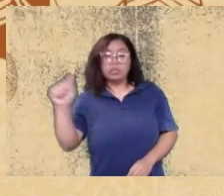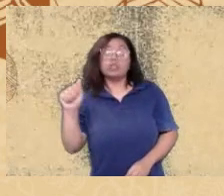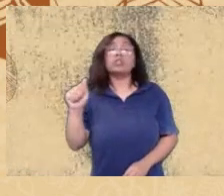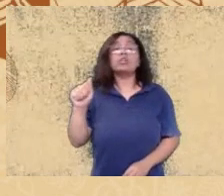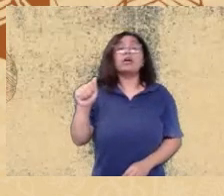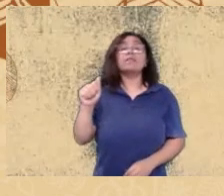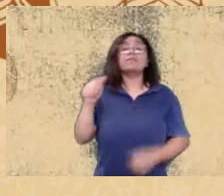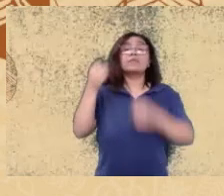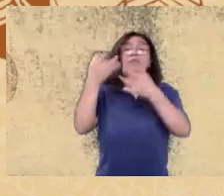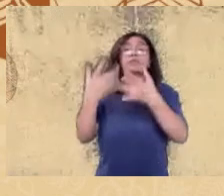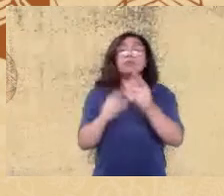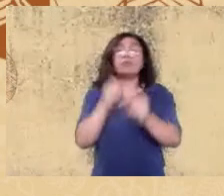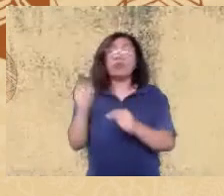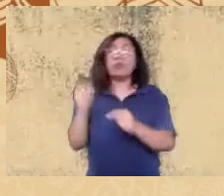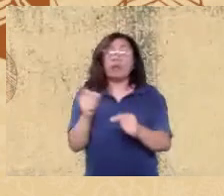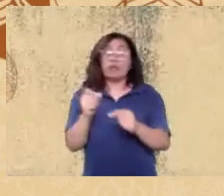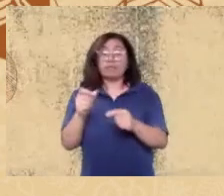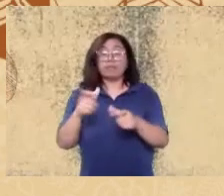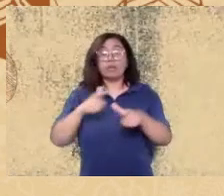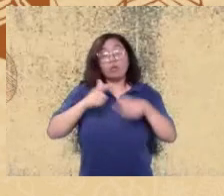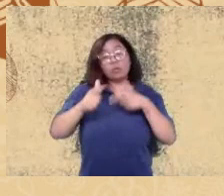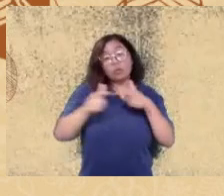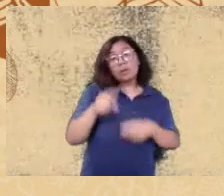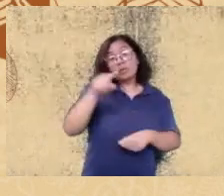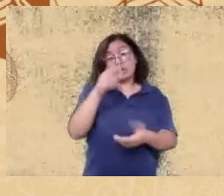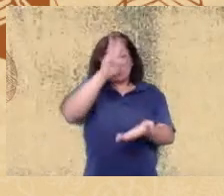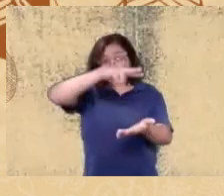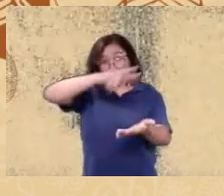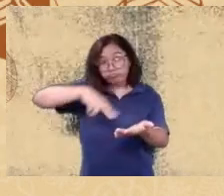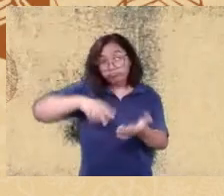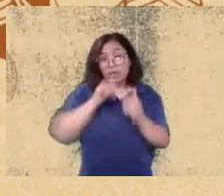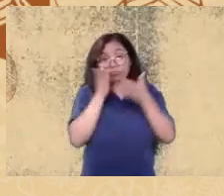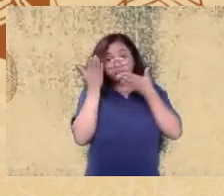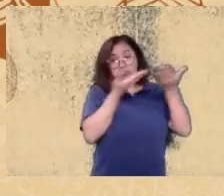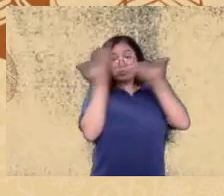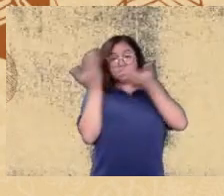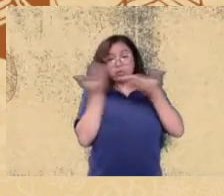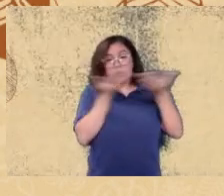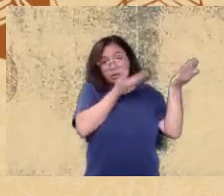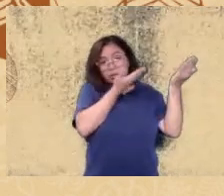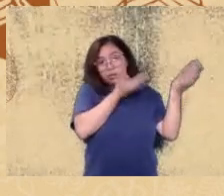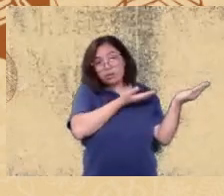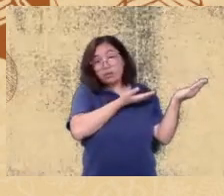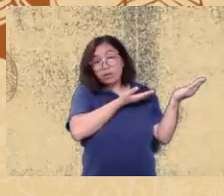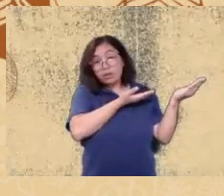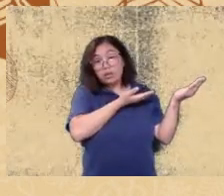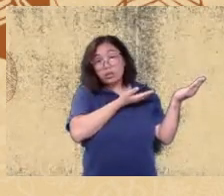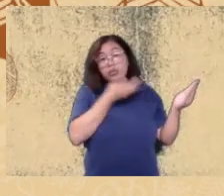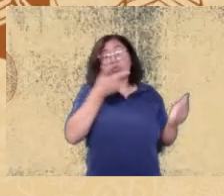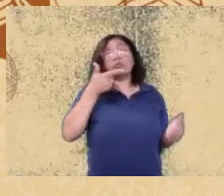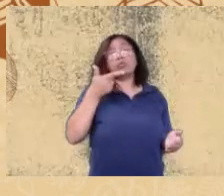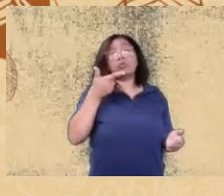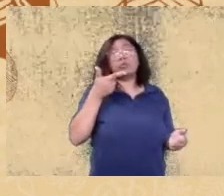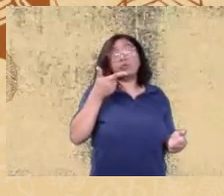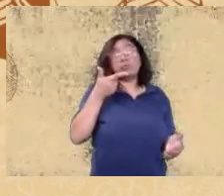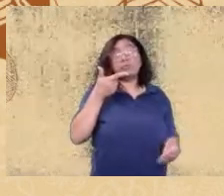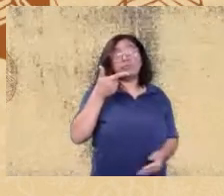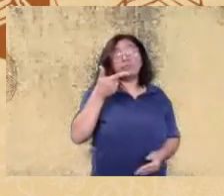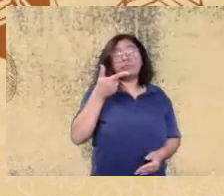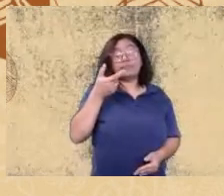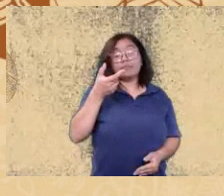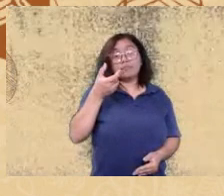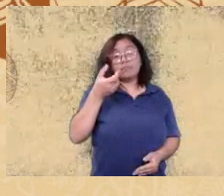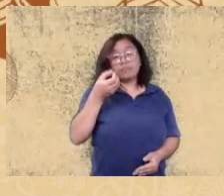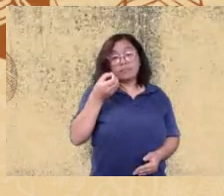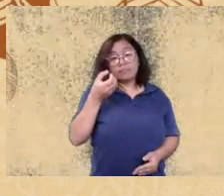2006 Kanazawa um pesquisador da London School of Economics and Political Science do